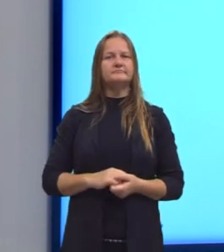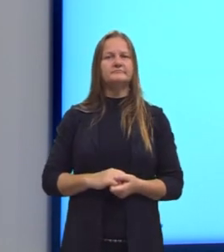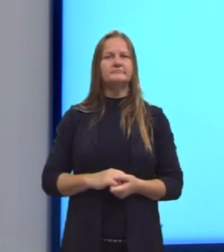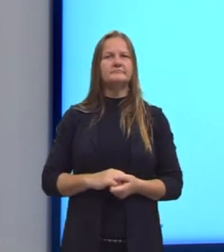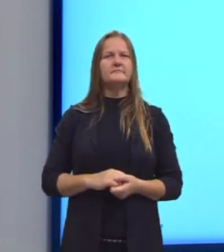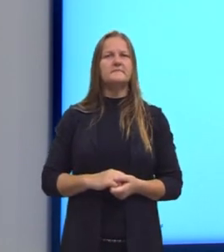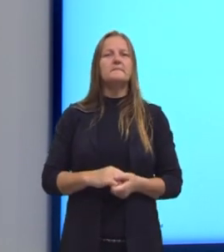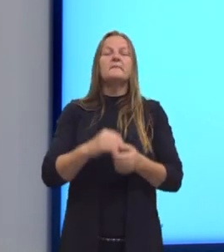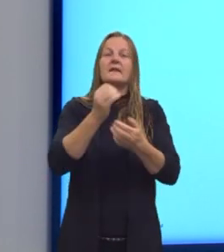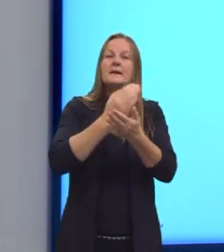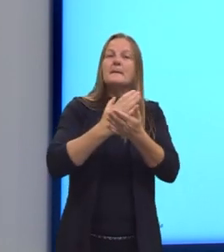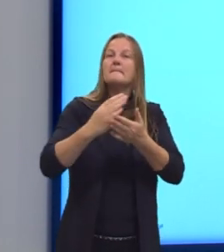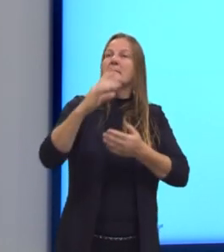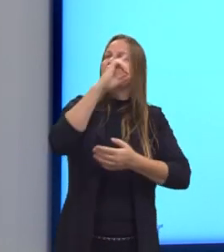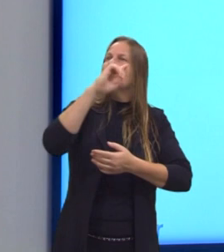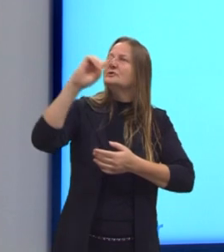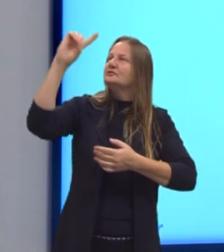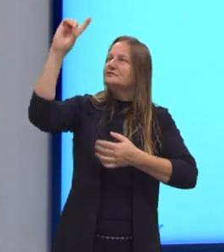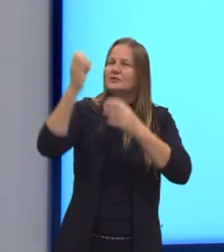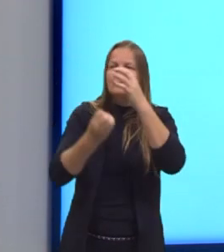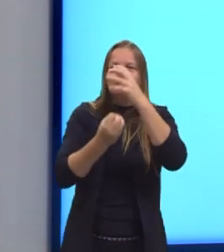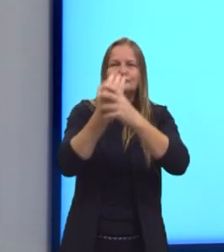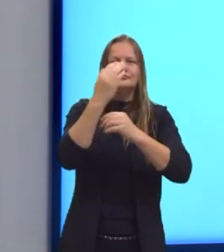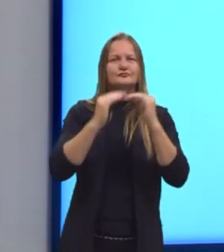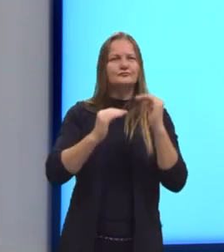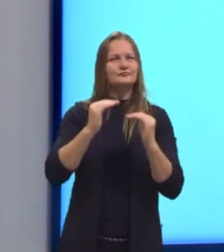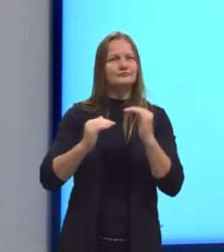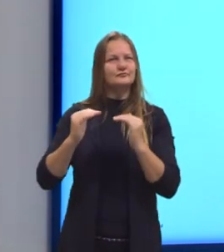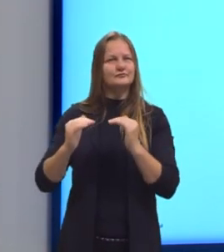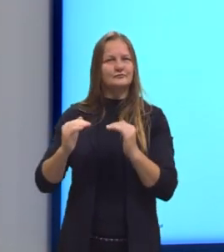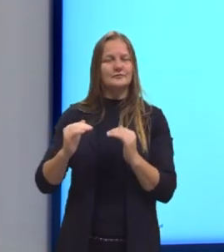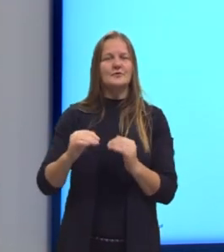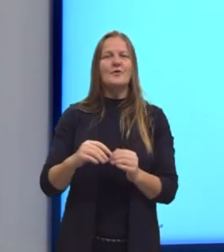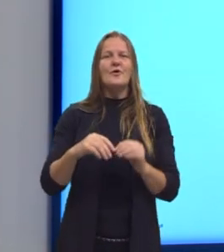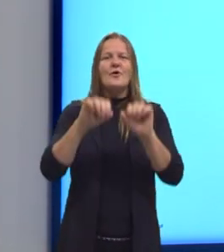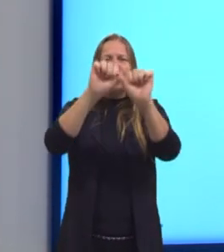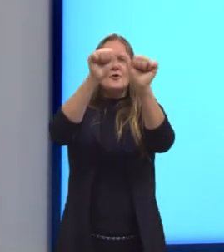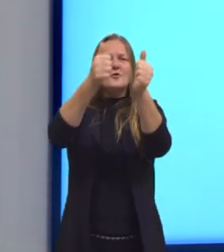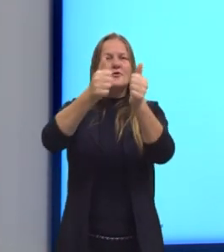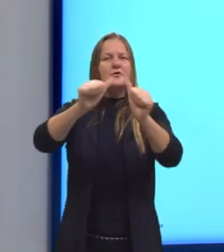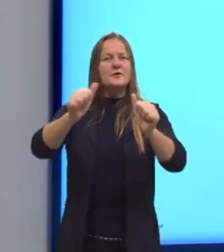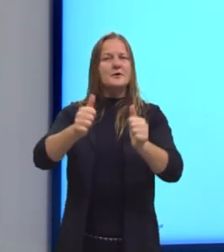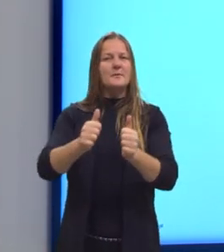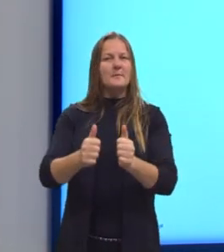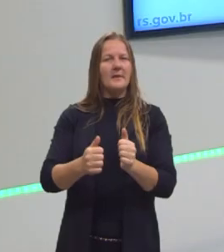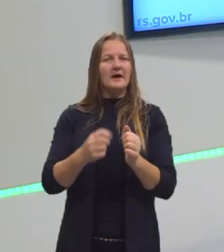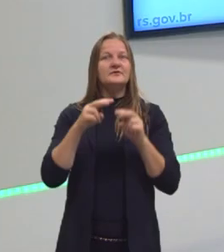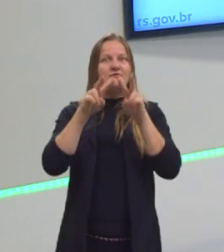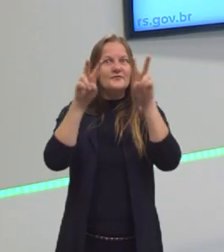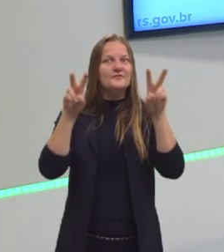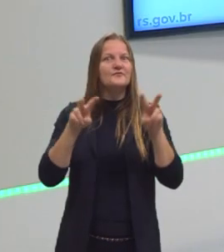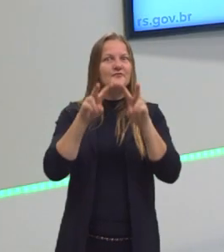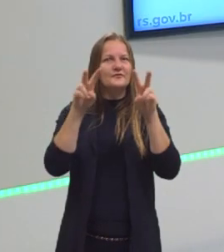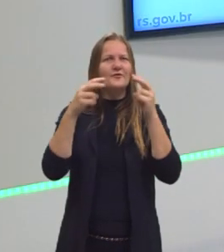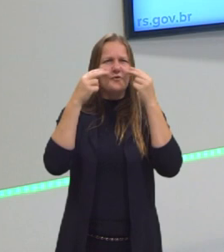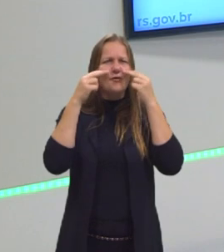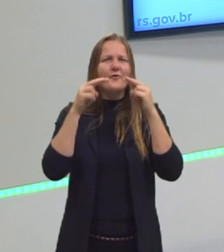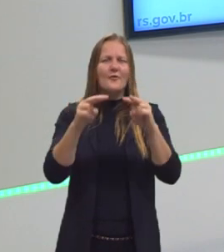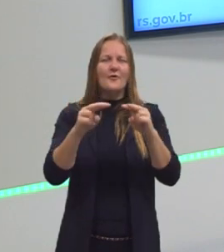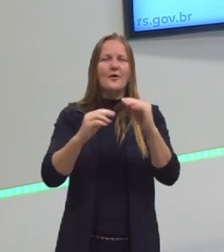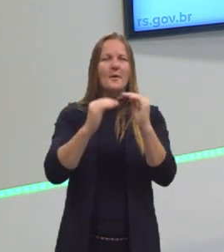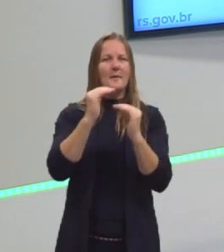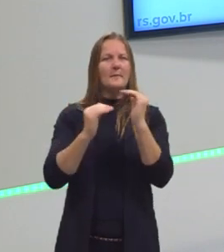A partir da divina proporção, e as imagens que eu vou trazer para vocês visualizarem bem, essa